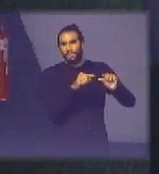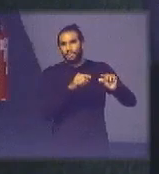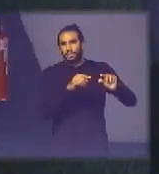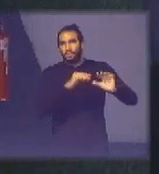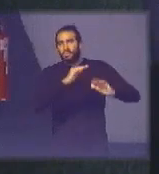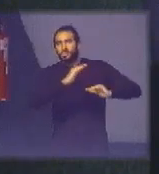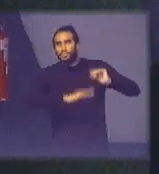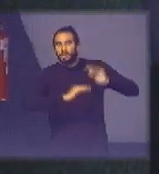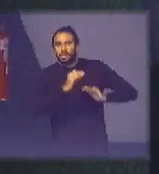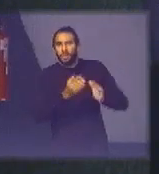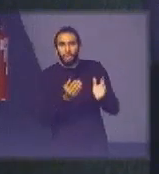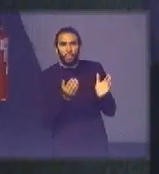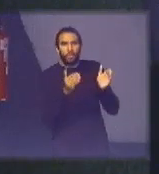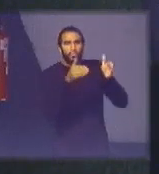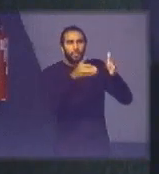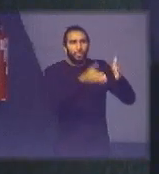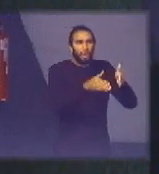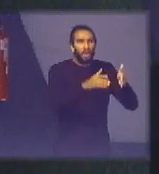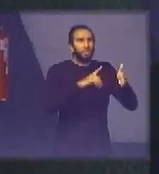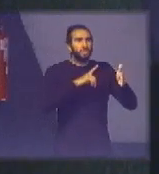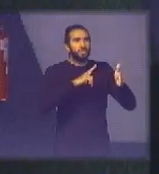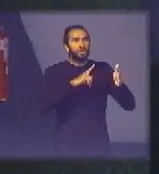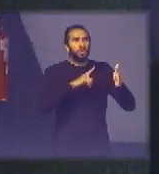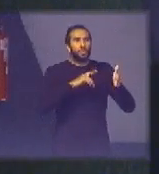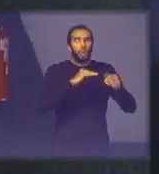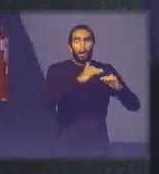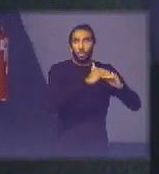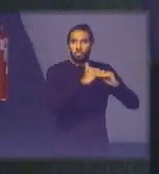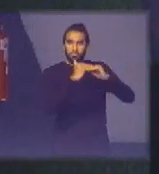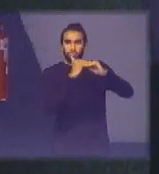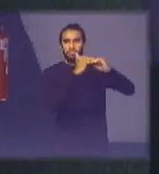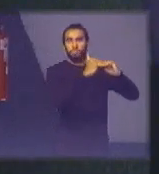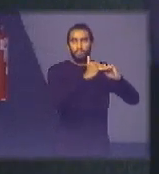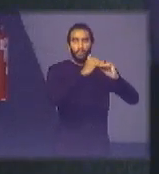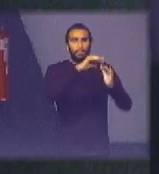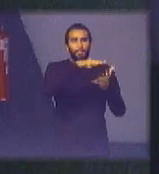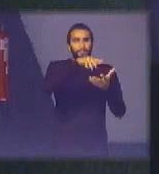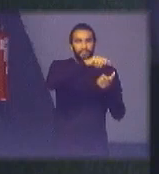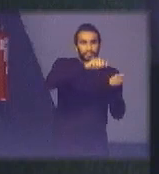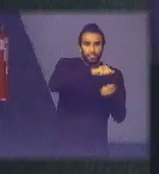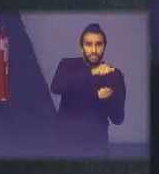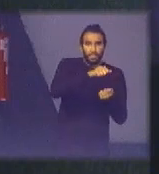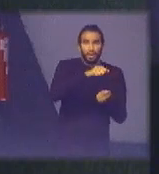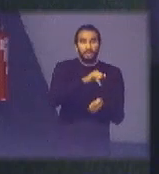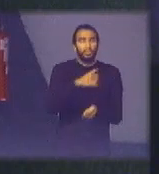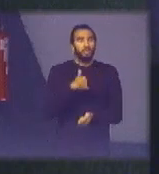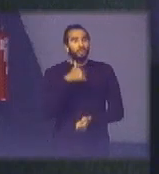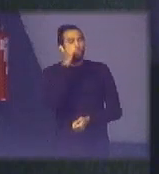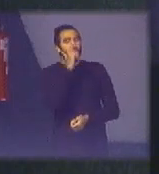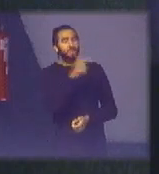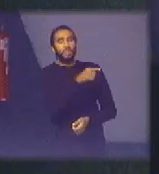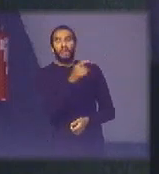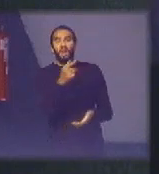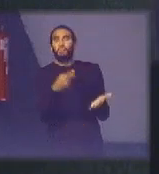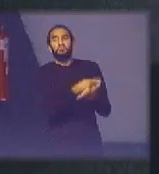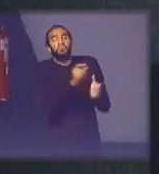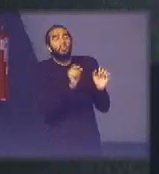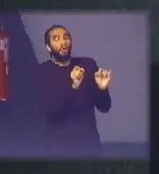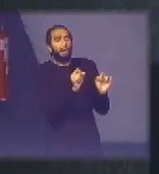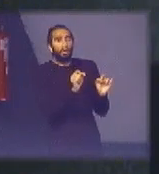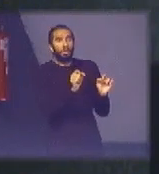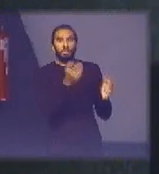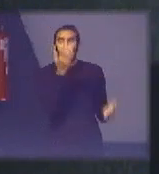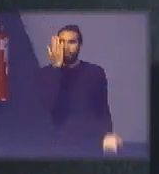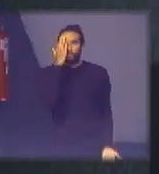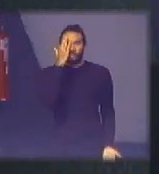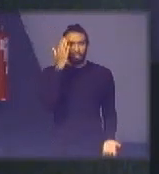em prol de uma uniformização de gestão sustentável se eu não consigo nem saber o que está acontecendo lá se na verdade isso que vocês